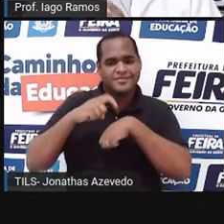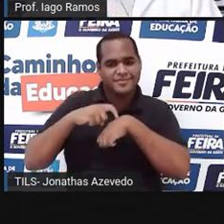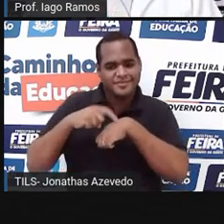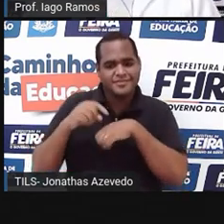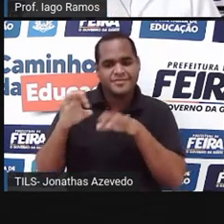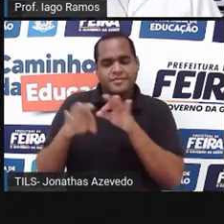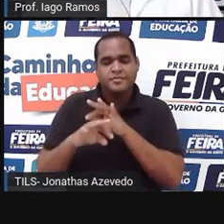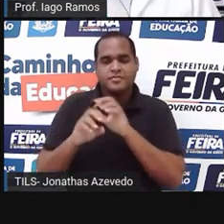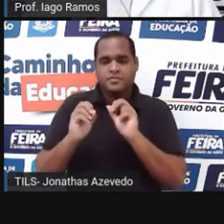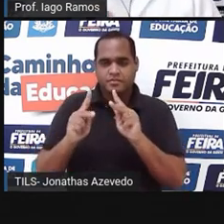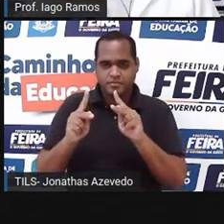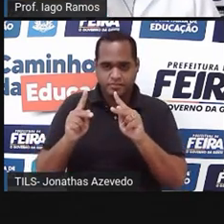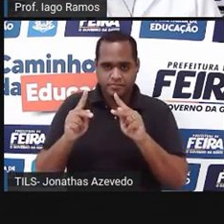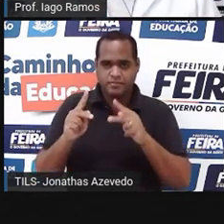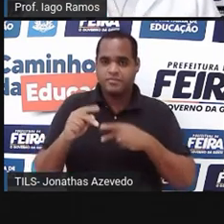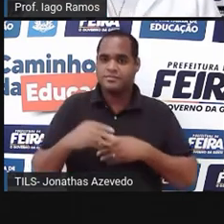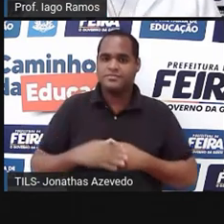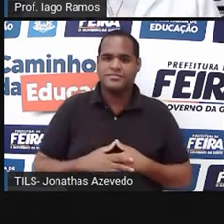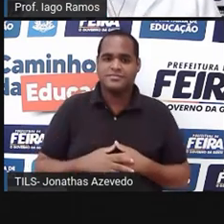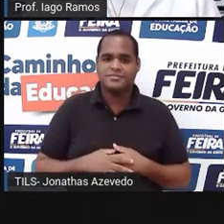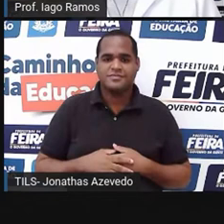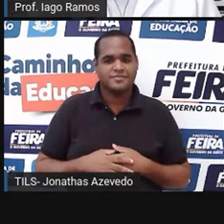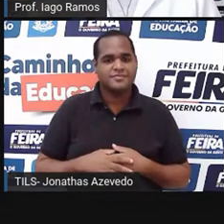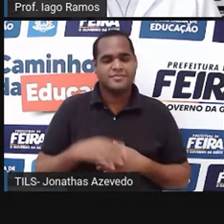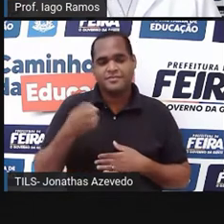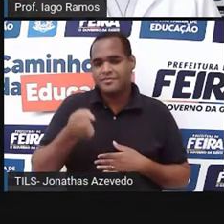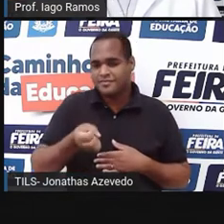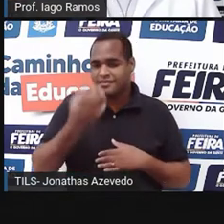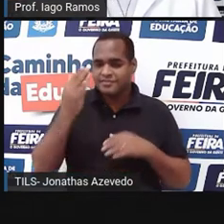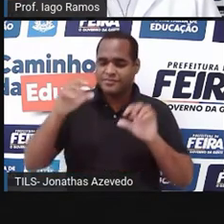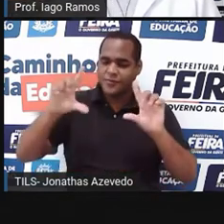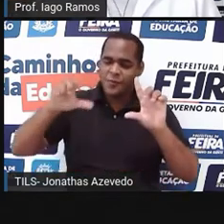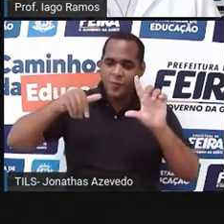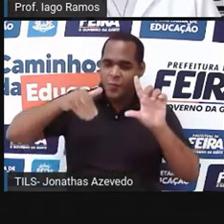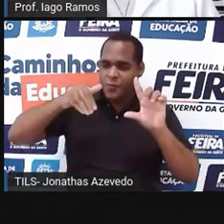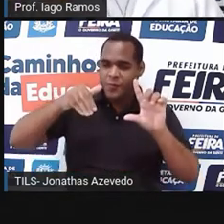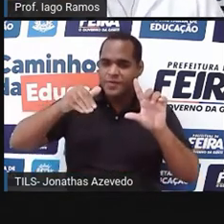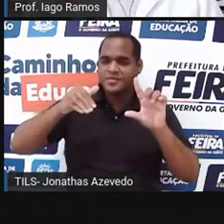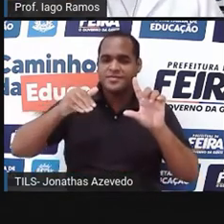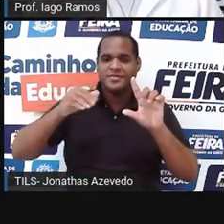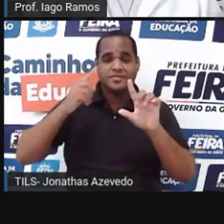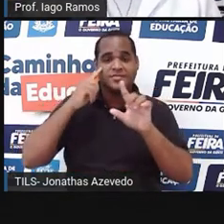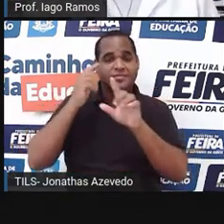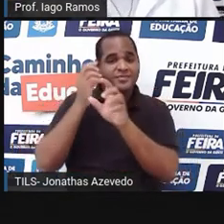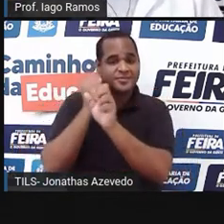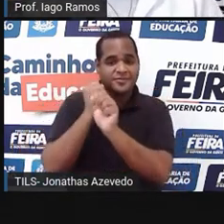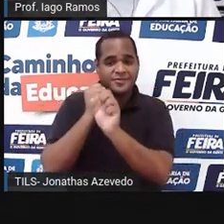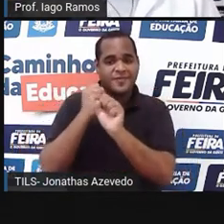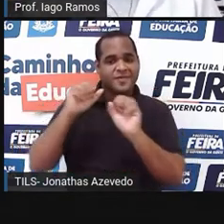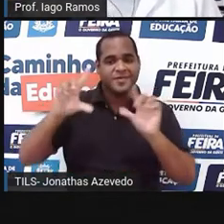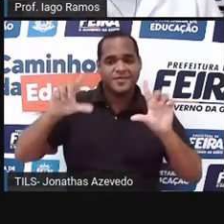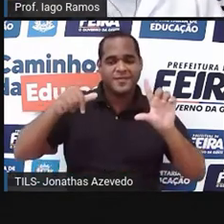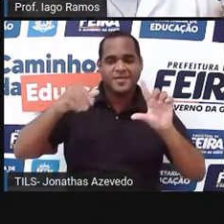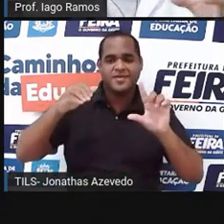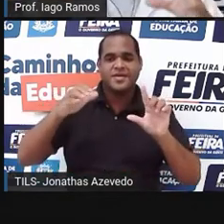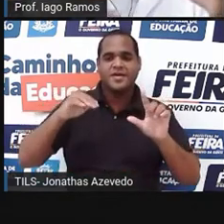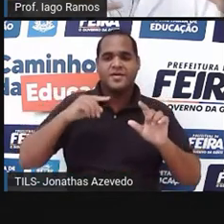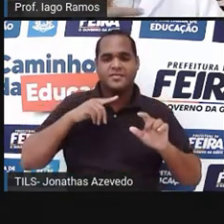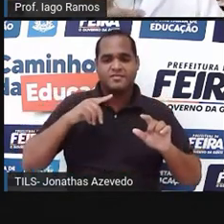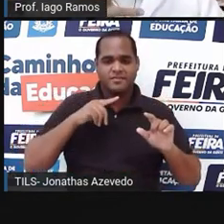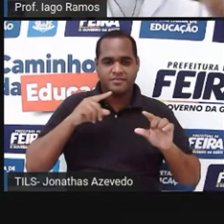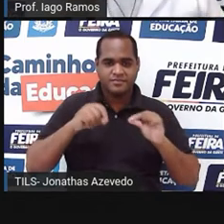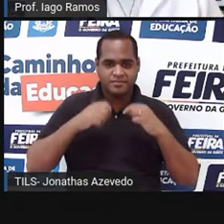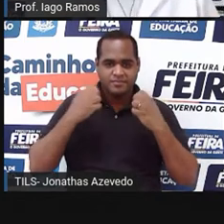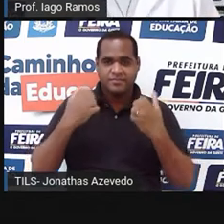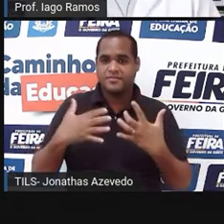E a gente pode pensar na quantidade de gols. Quantidade, né? Quantidade e medida são grandezas. Então a gente tem aí,